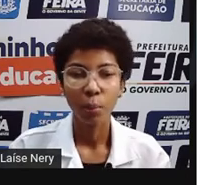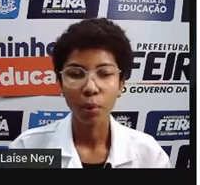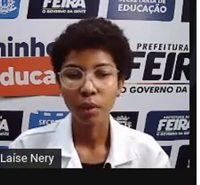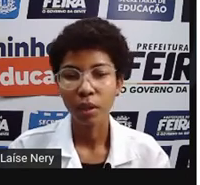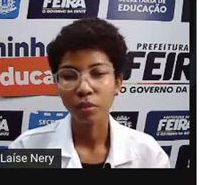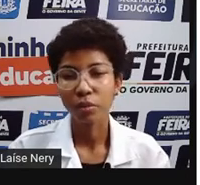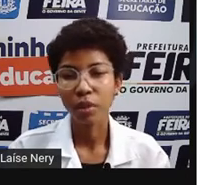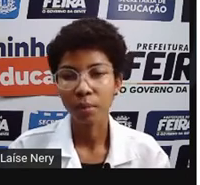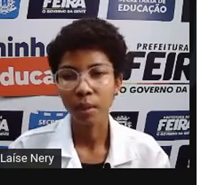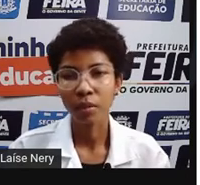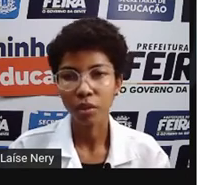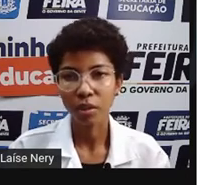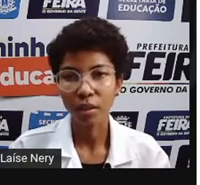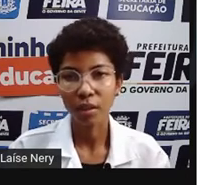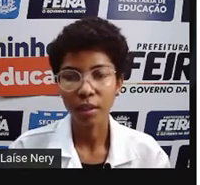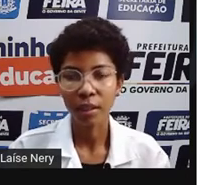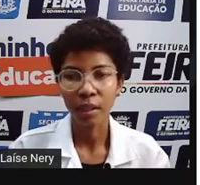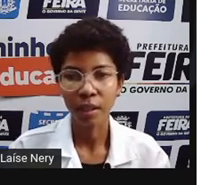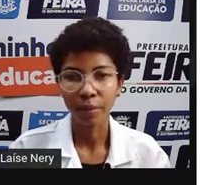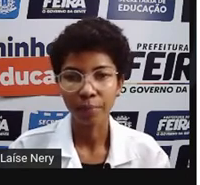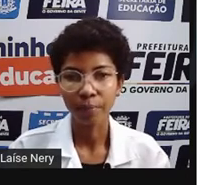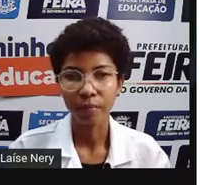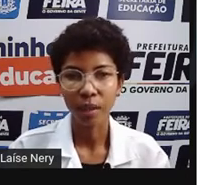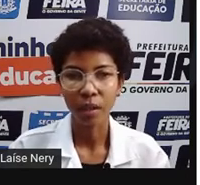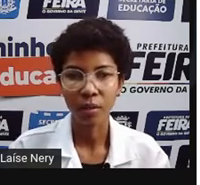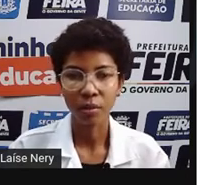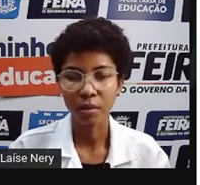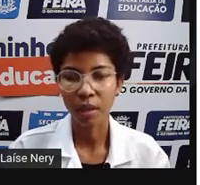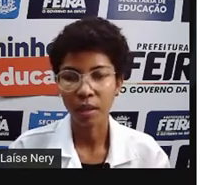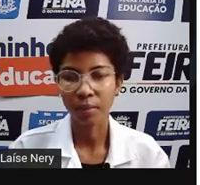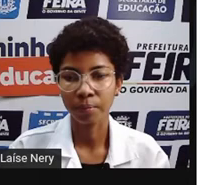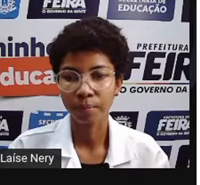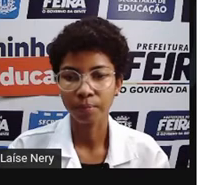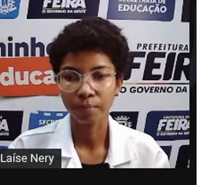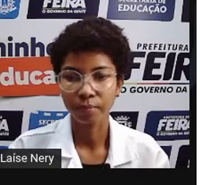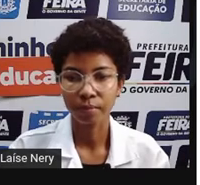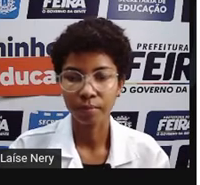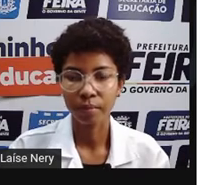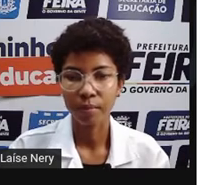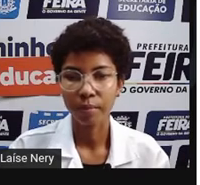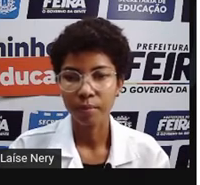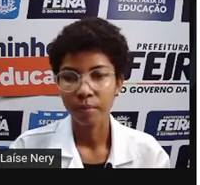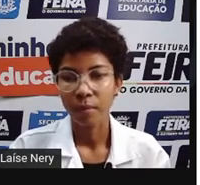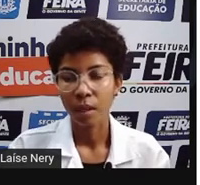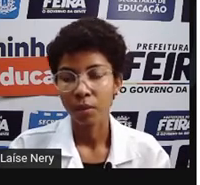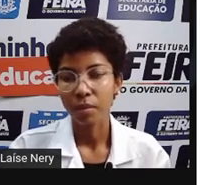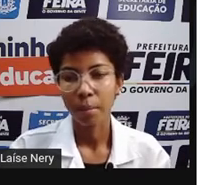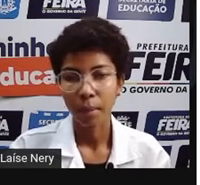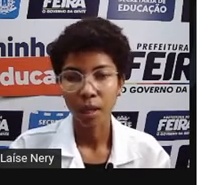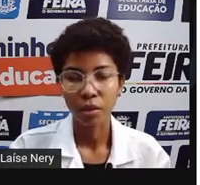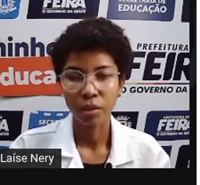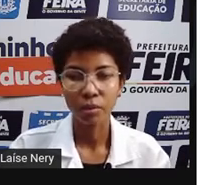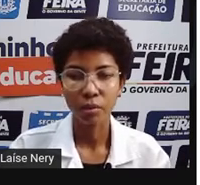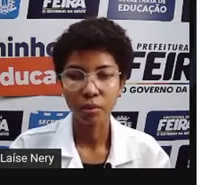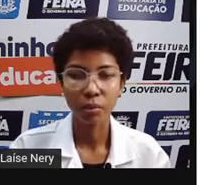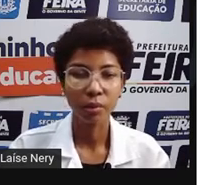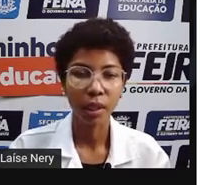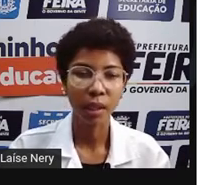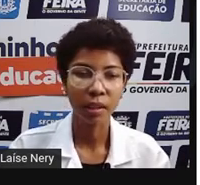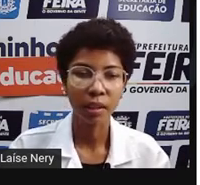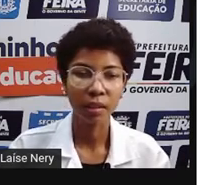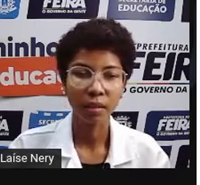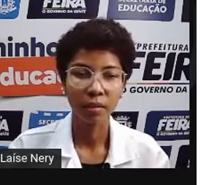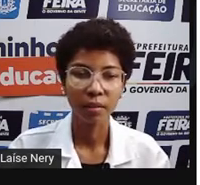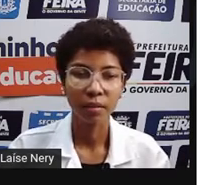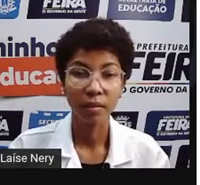Porque justamente a nossa parte nisso tudo